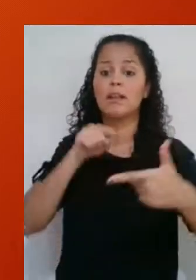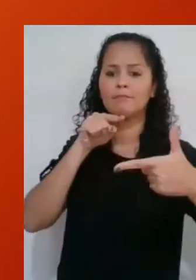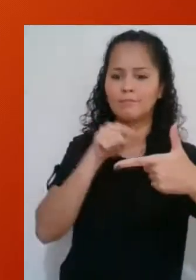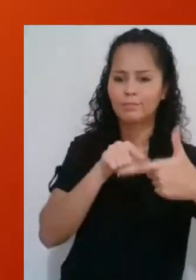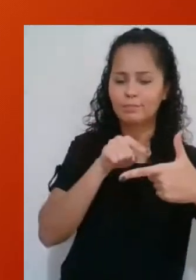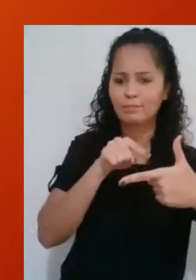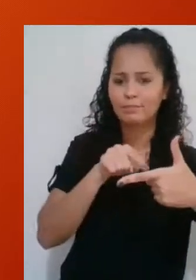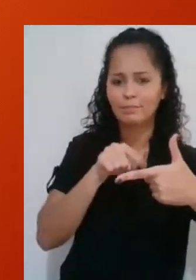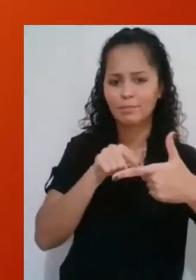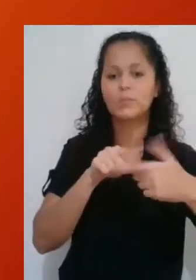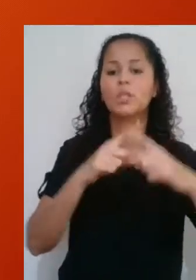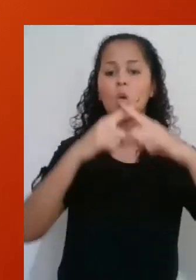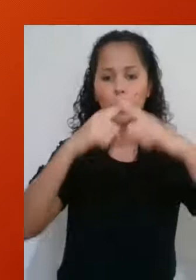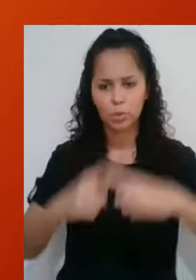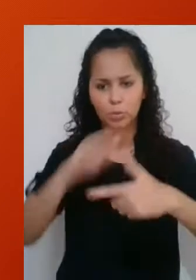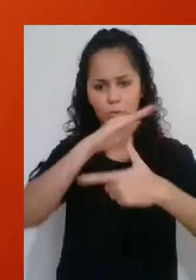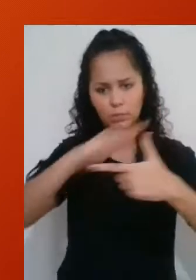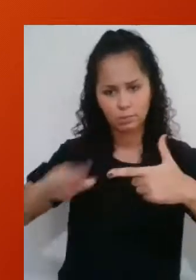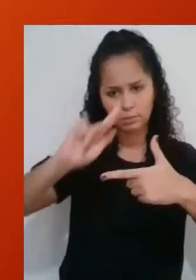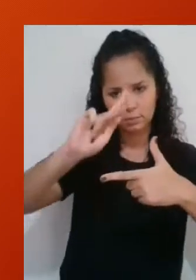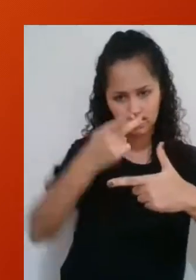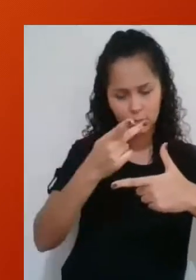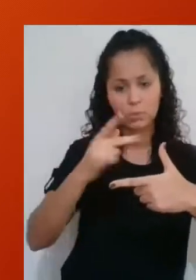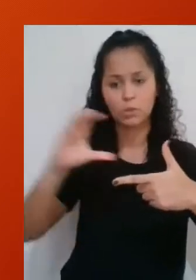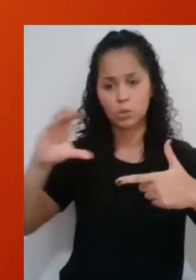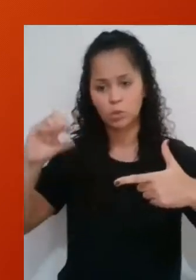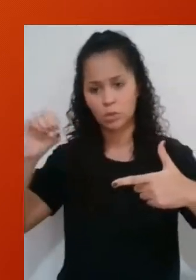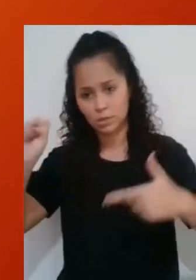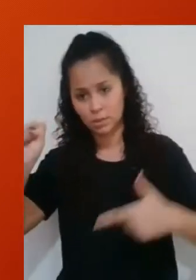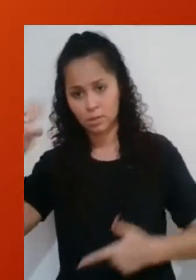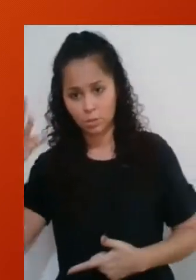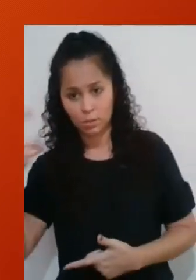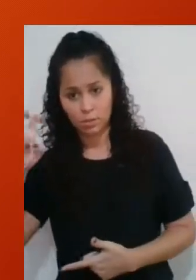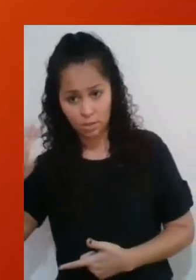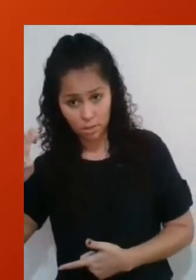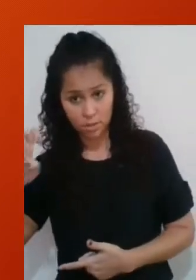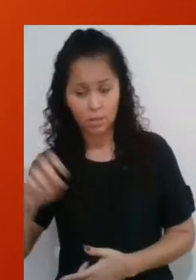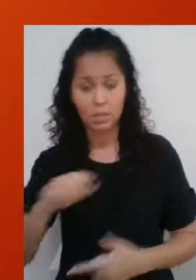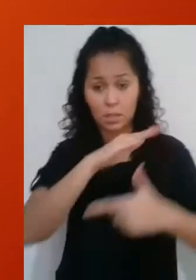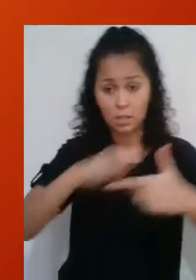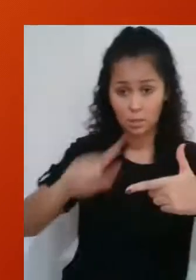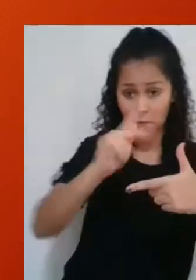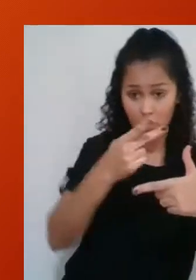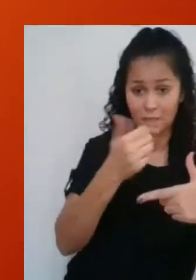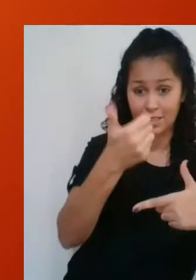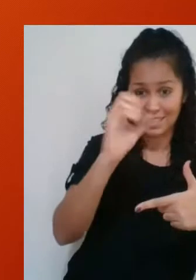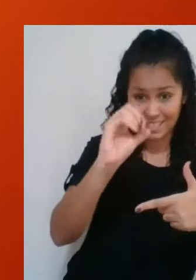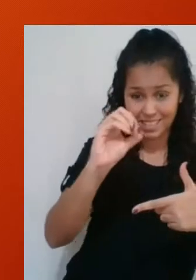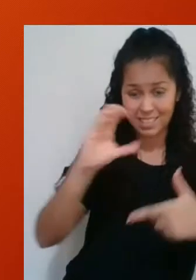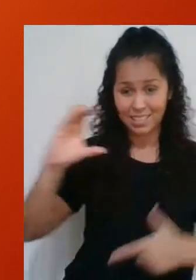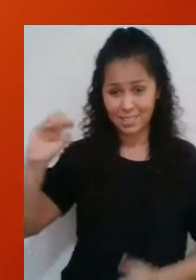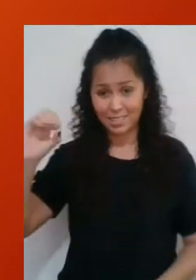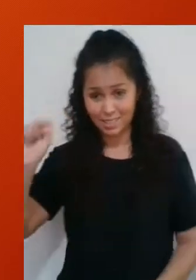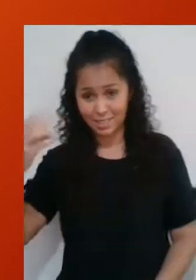com o cateto adjacente. Ele será o produto da hipotenusa pelo cosseno de 45. Como a hipotenusa é 10